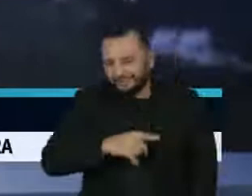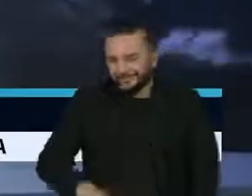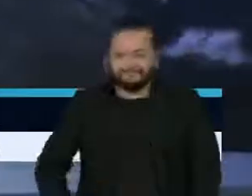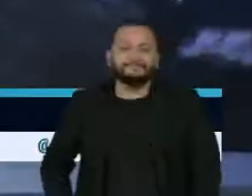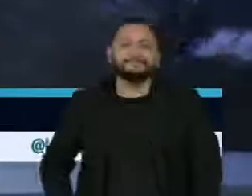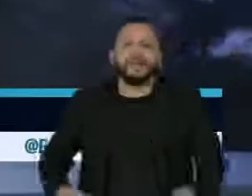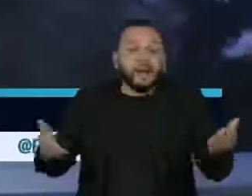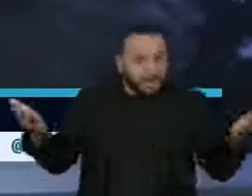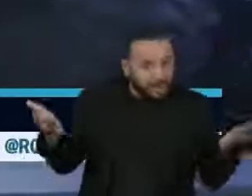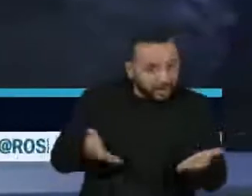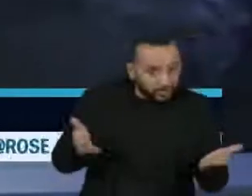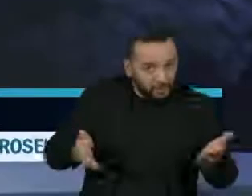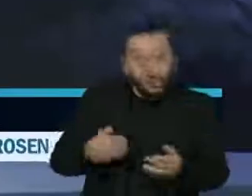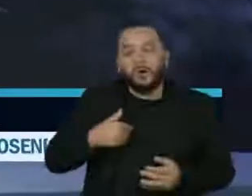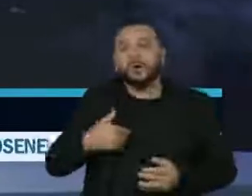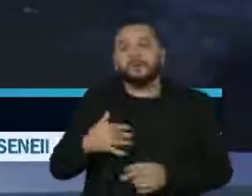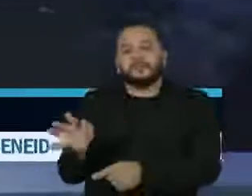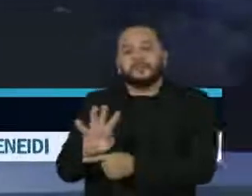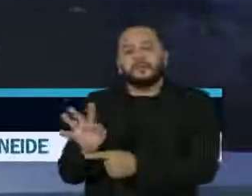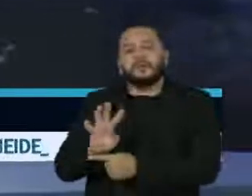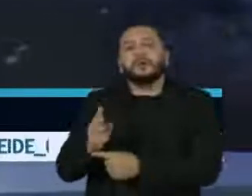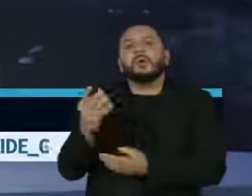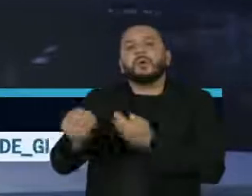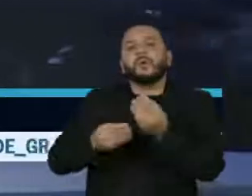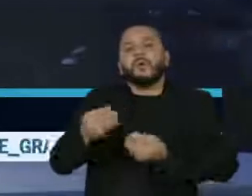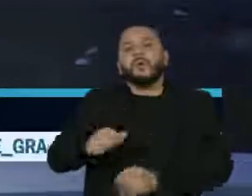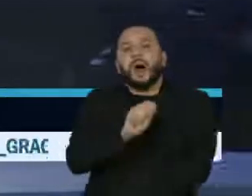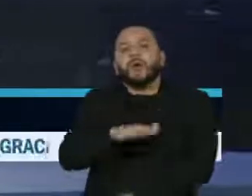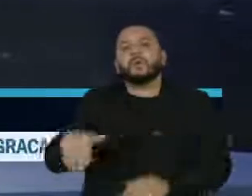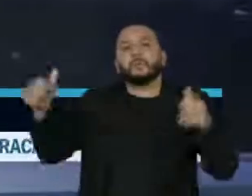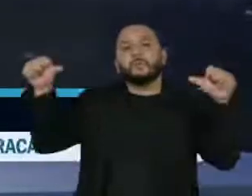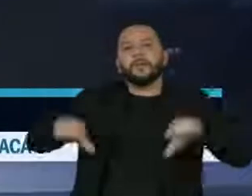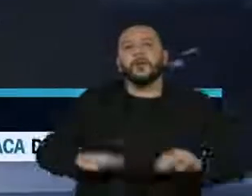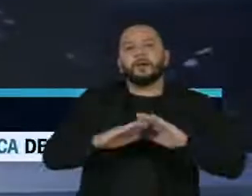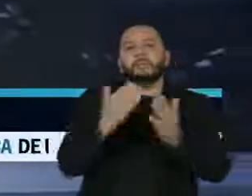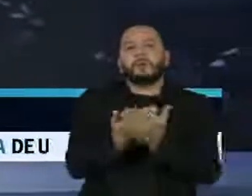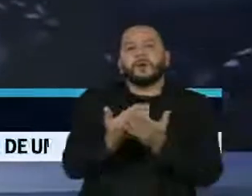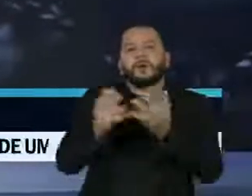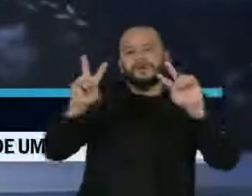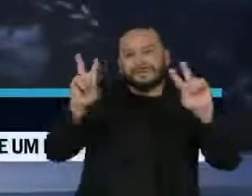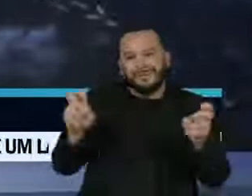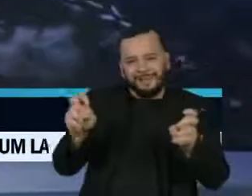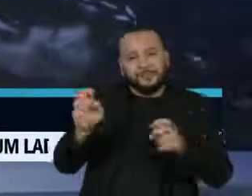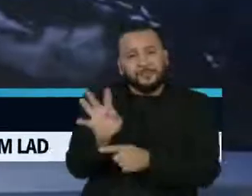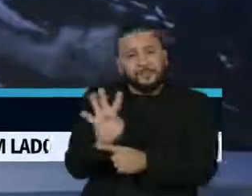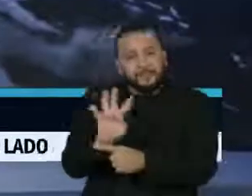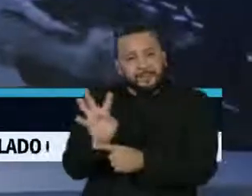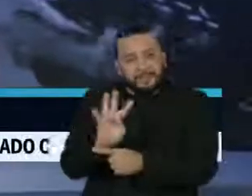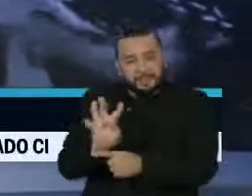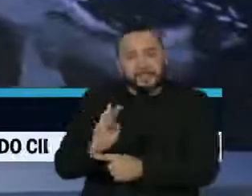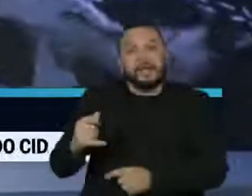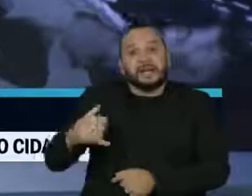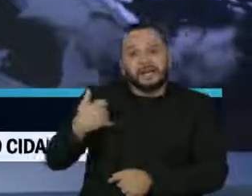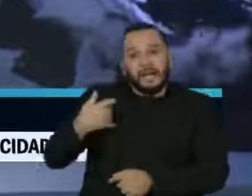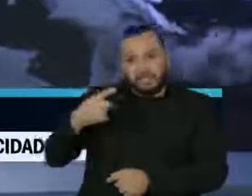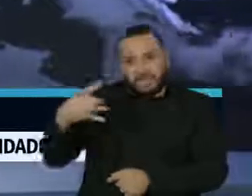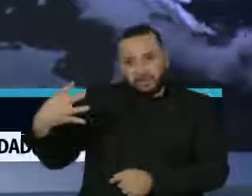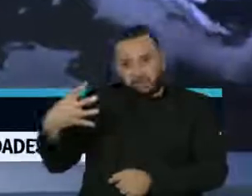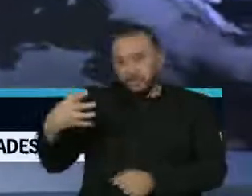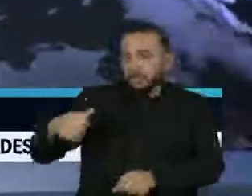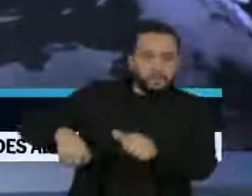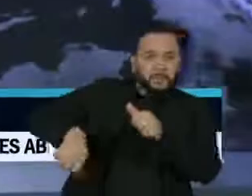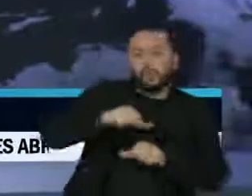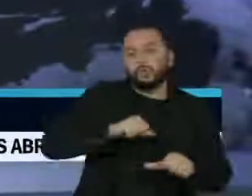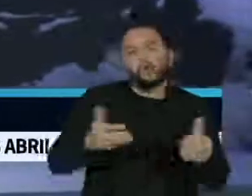indicativa do filme Como se tornar o pior aluno da escola. Especialistas consideram a medida, bem como a suspensão da